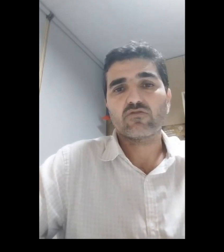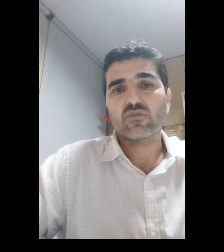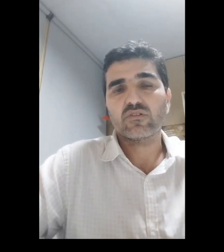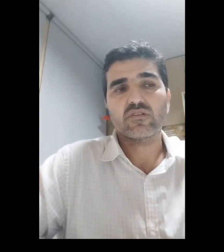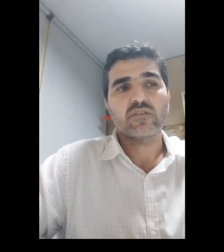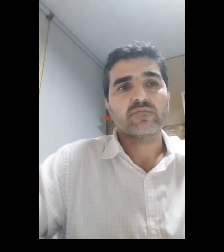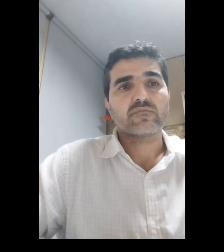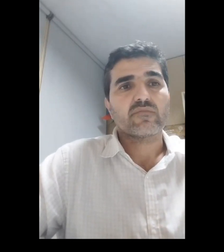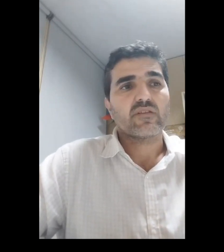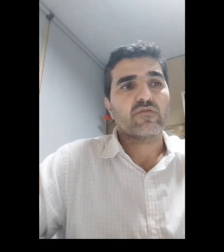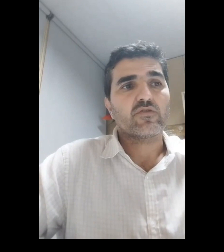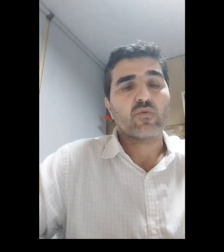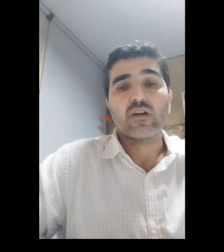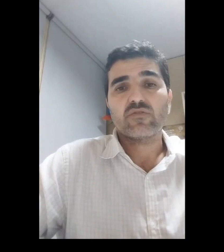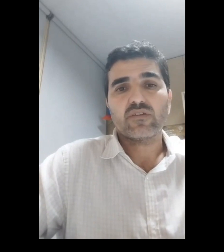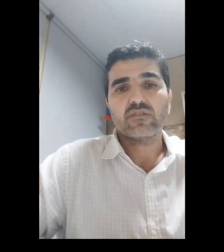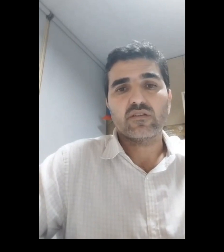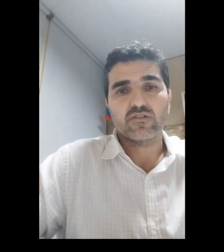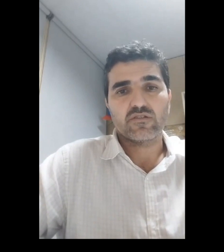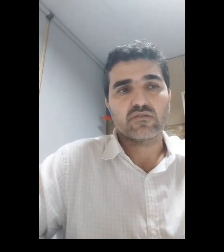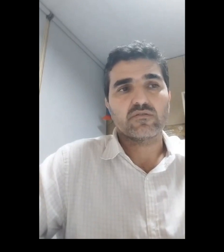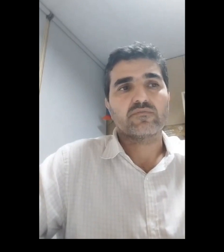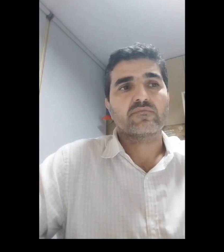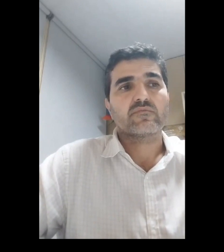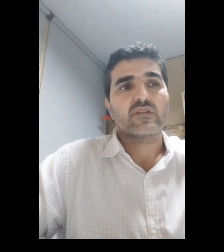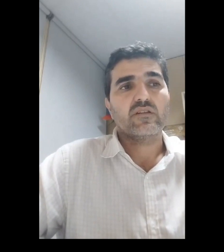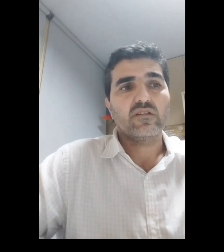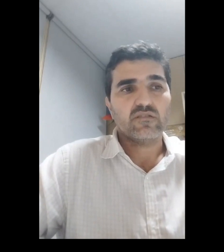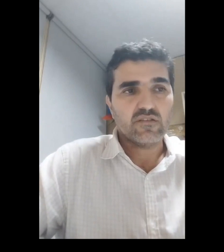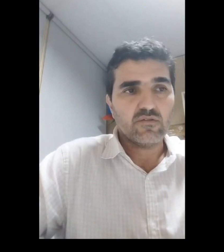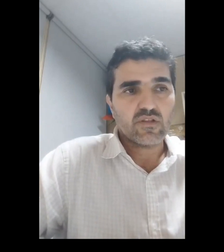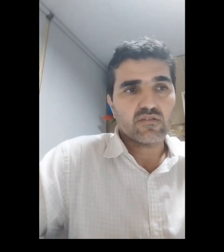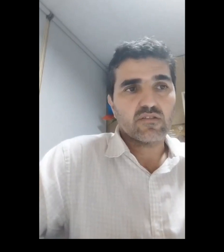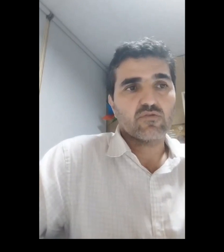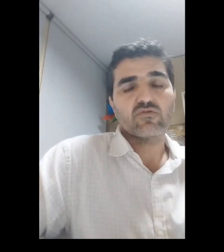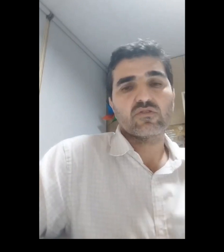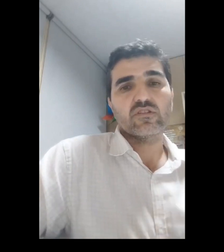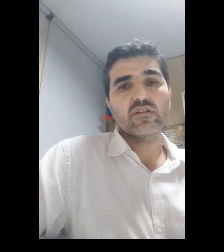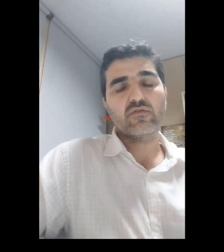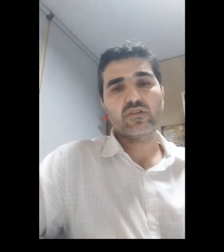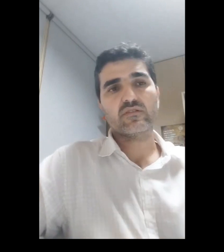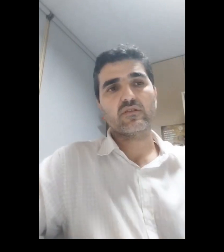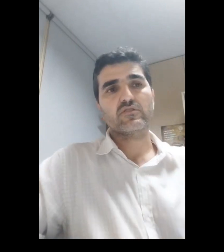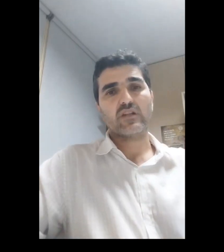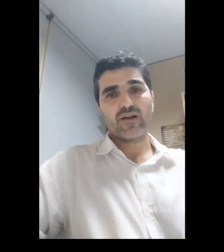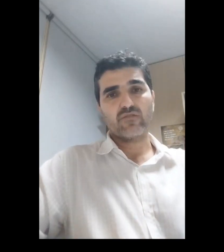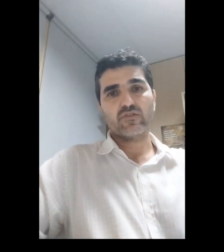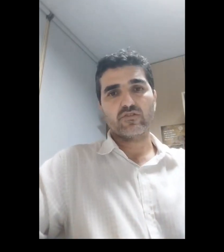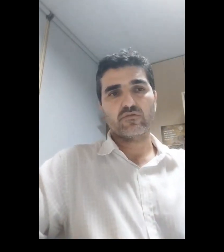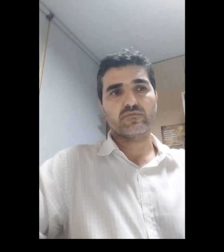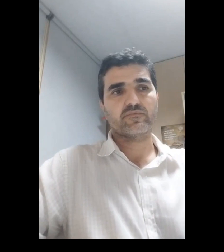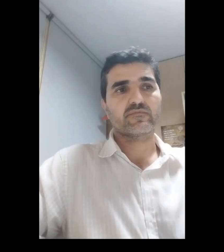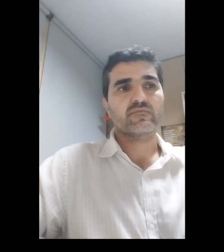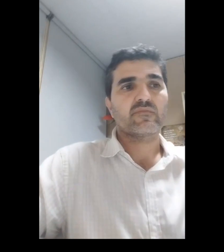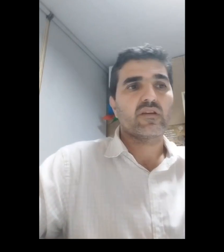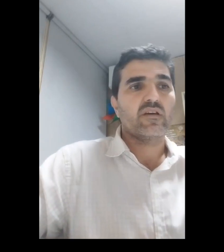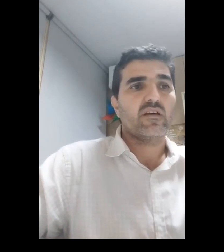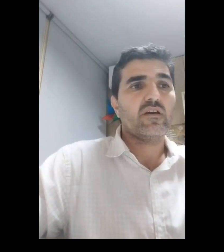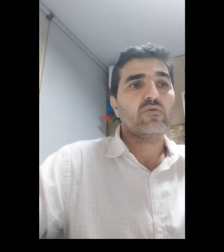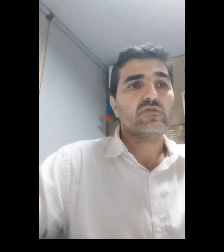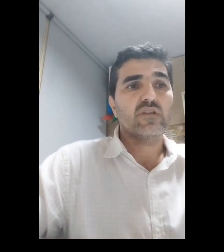as relações virtuais fascinantes. Inicio trazendo a sucinta definição de trabalho infantil.